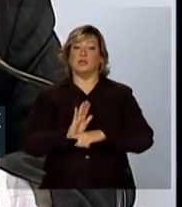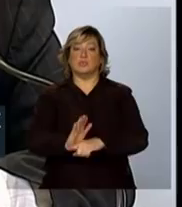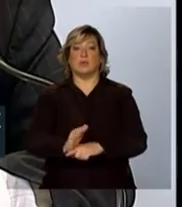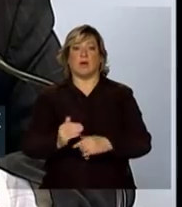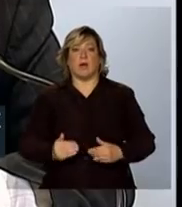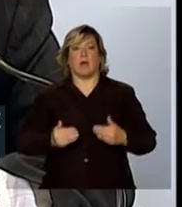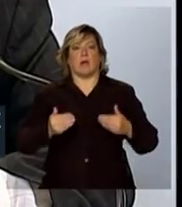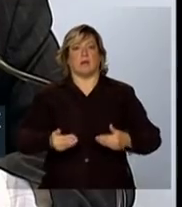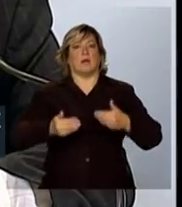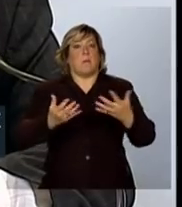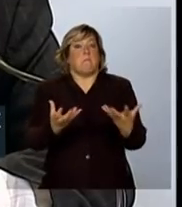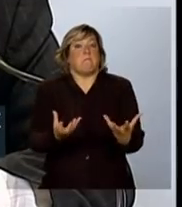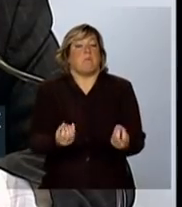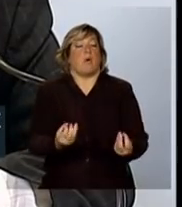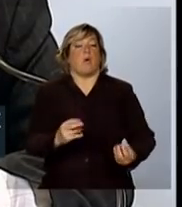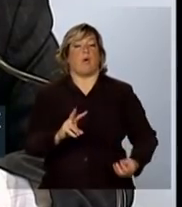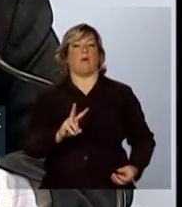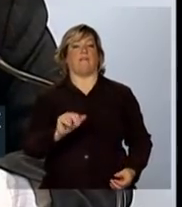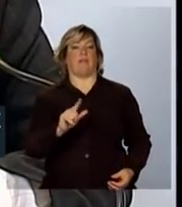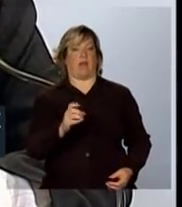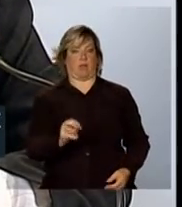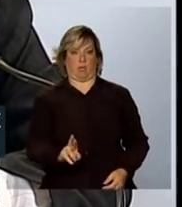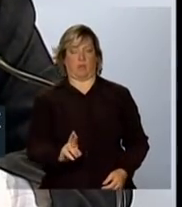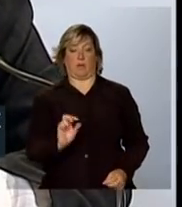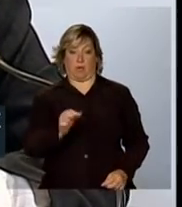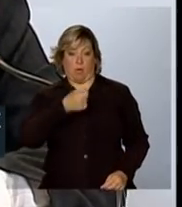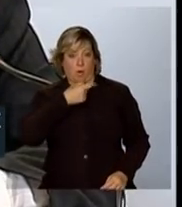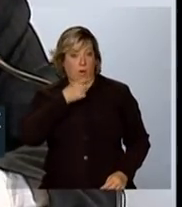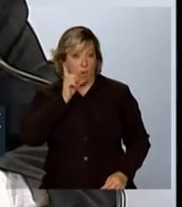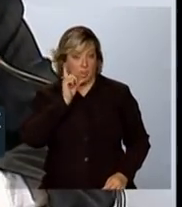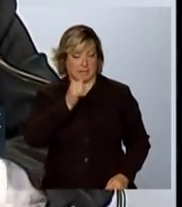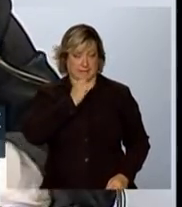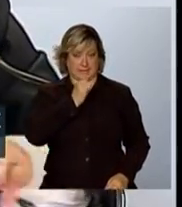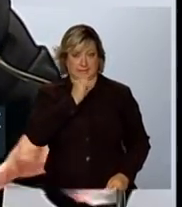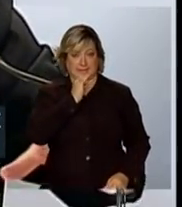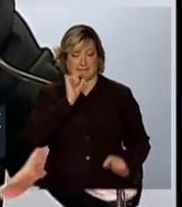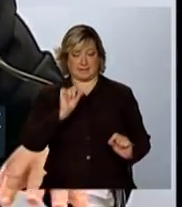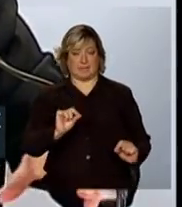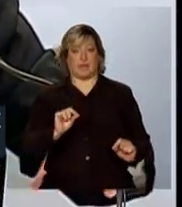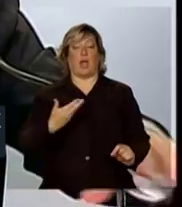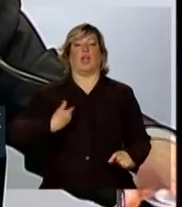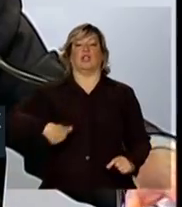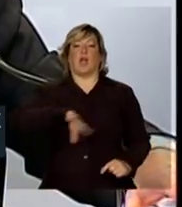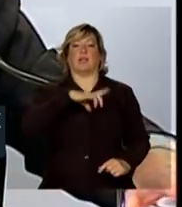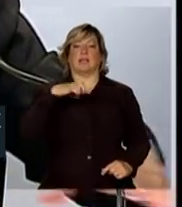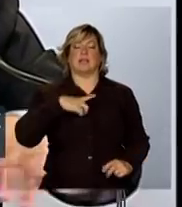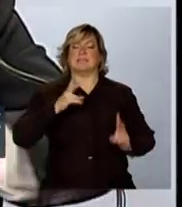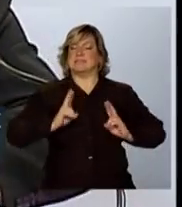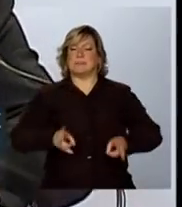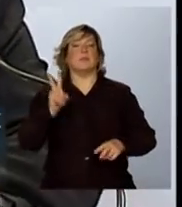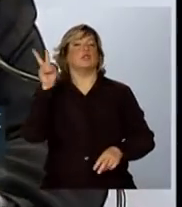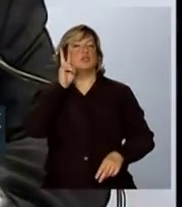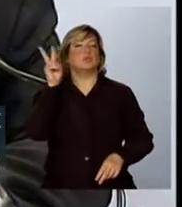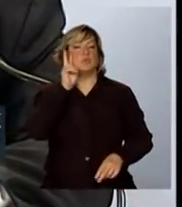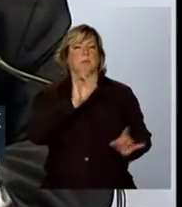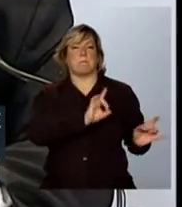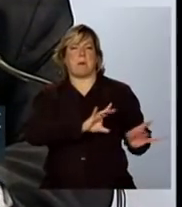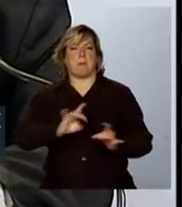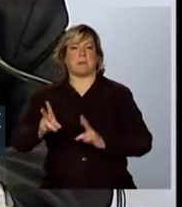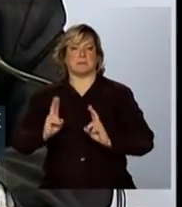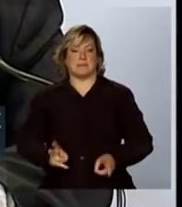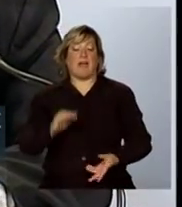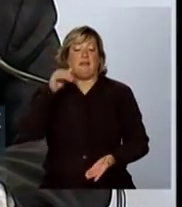avanços muito significativos. Ontem, por exemplo, só para dar um exemplo para vocês, nós temos, toda segunda-feira, ao final da tarde,